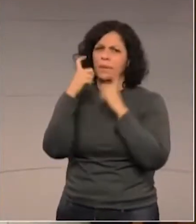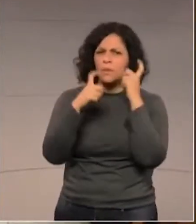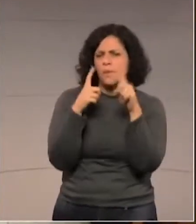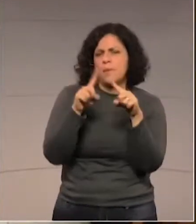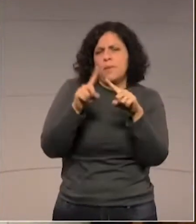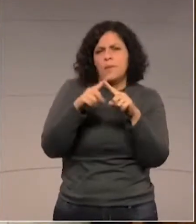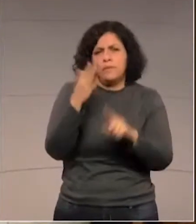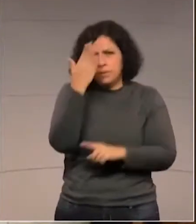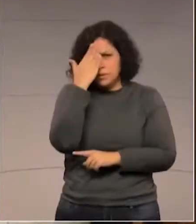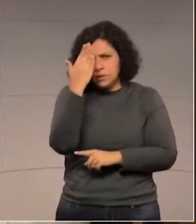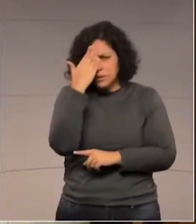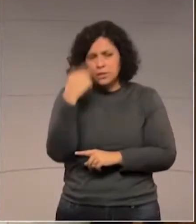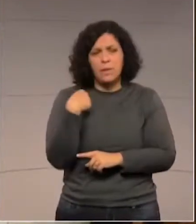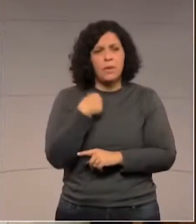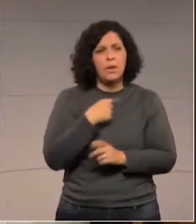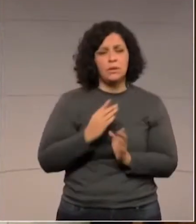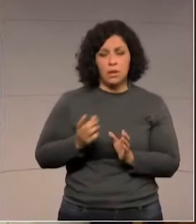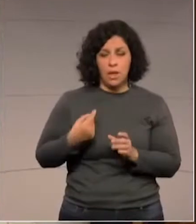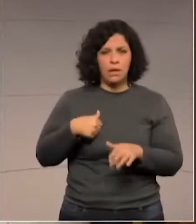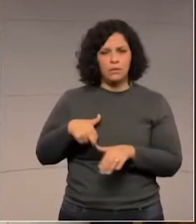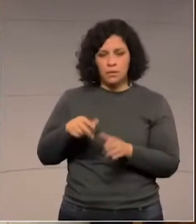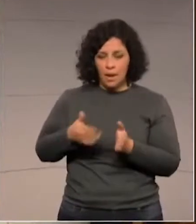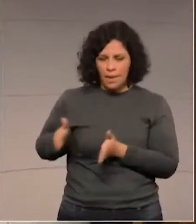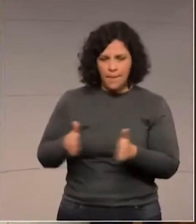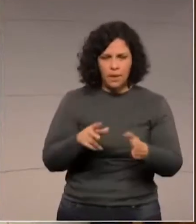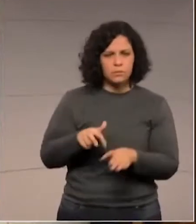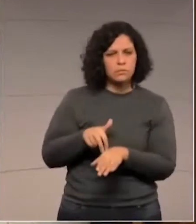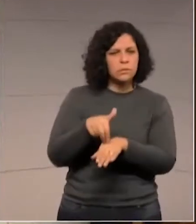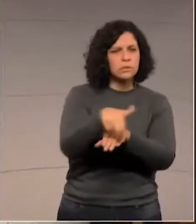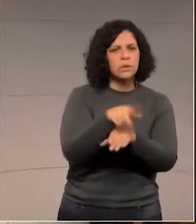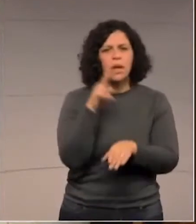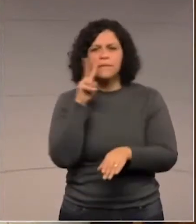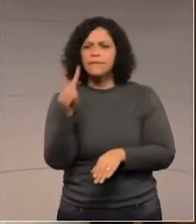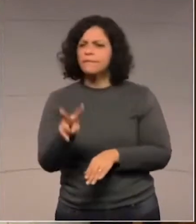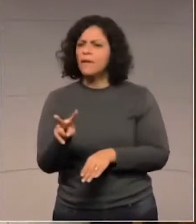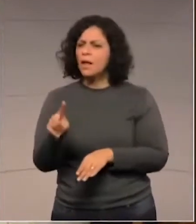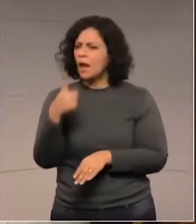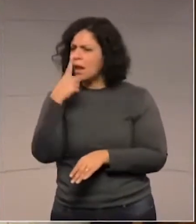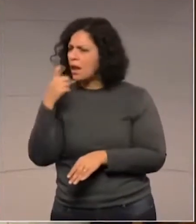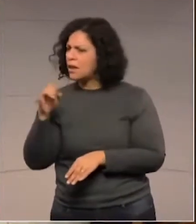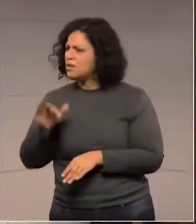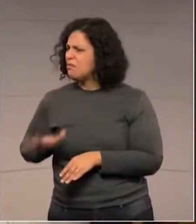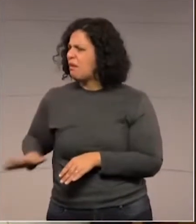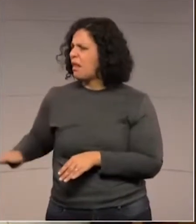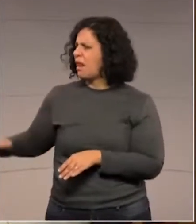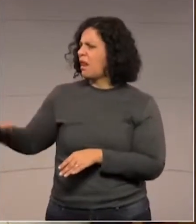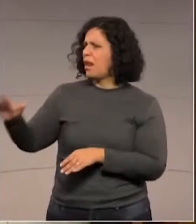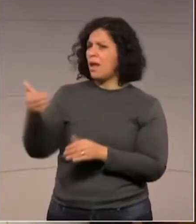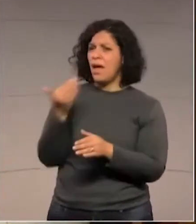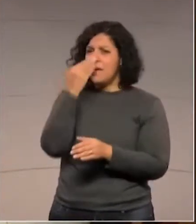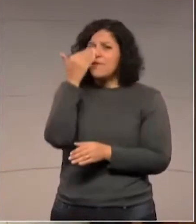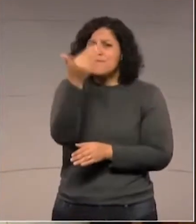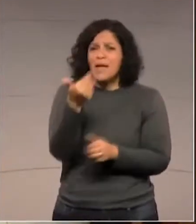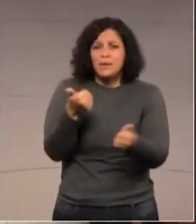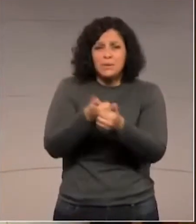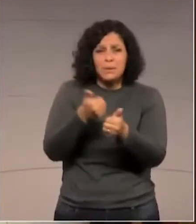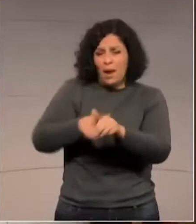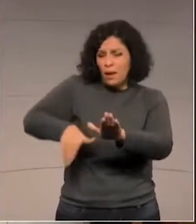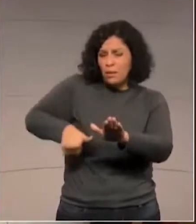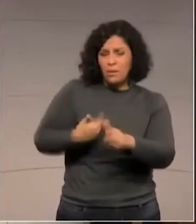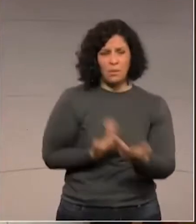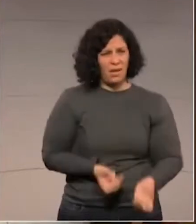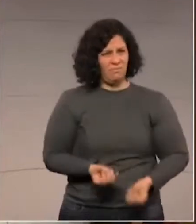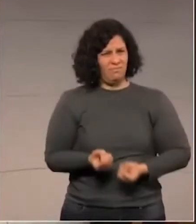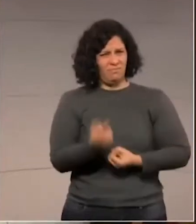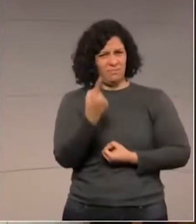você sai do Trapiche, caminha 10 minutos, você vê o lixão ali de frente para a Bahia. Então, é uma